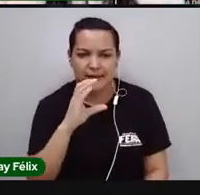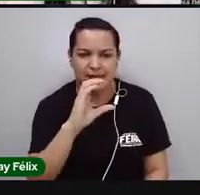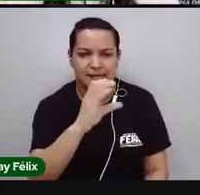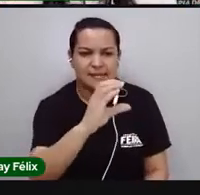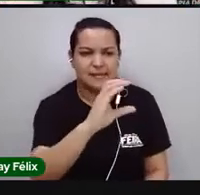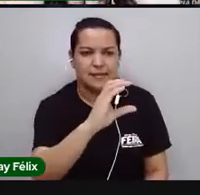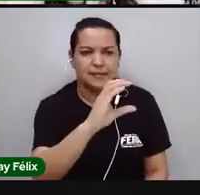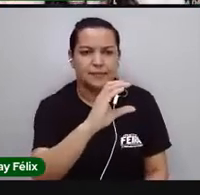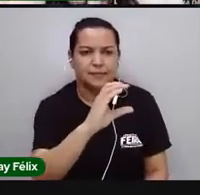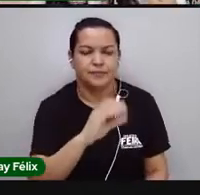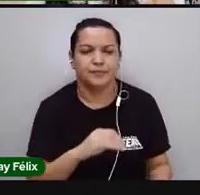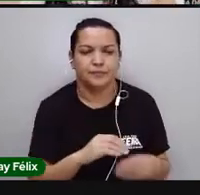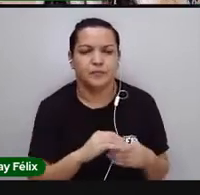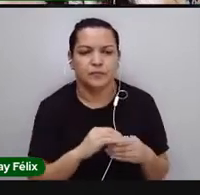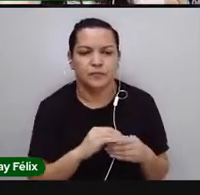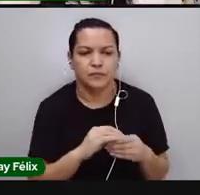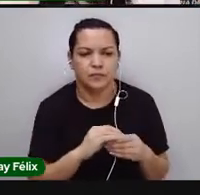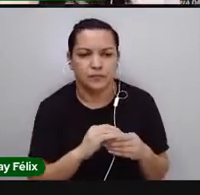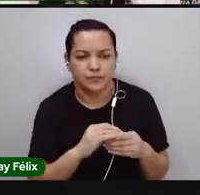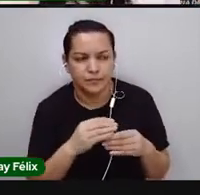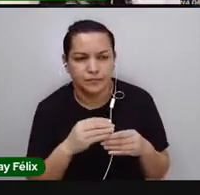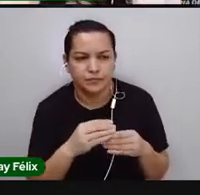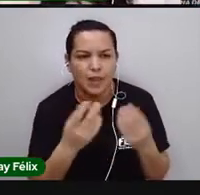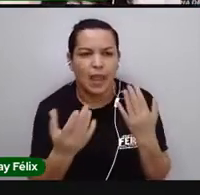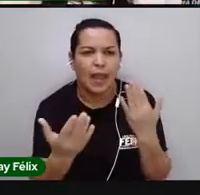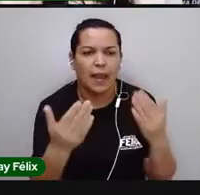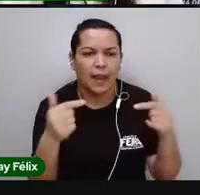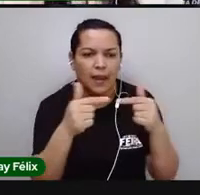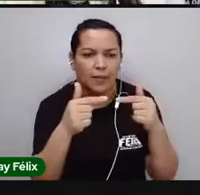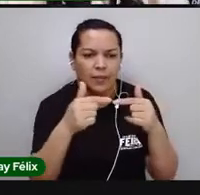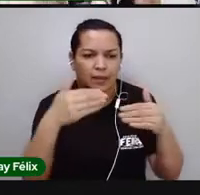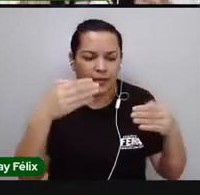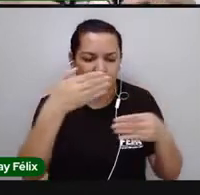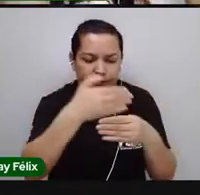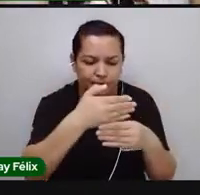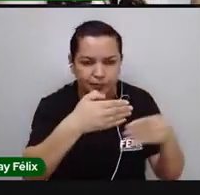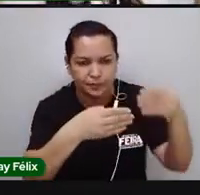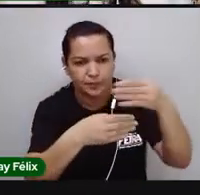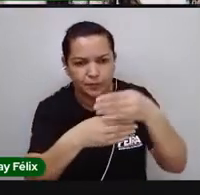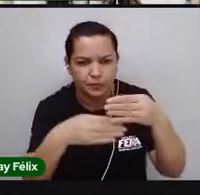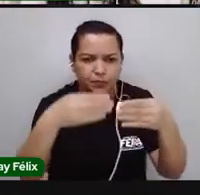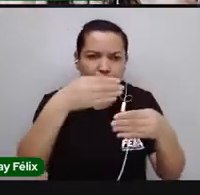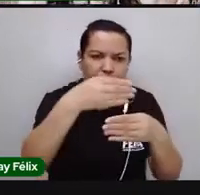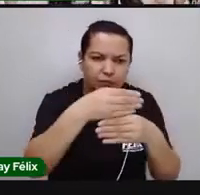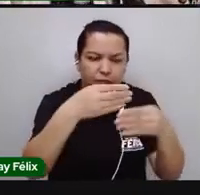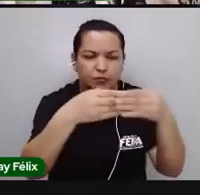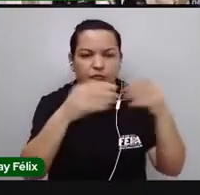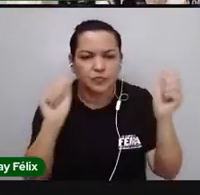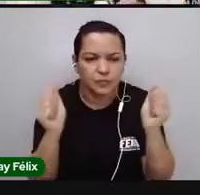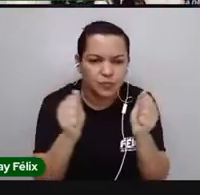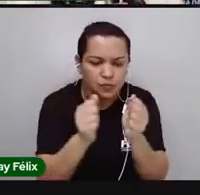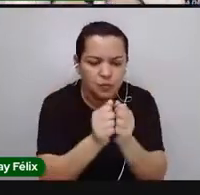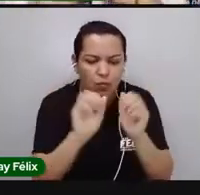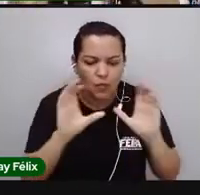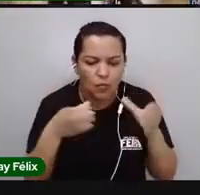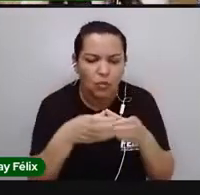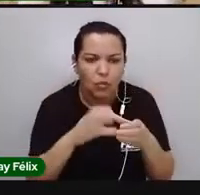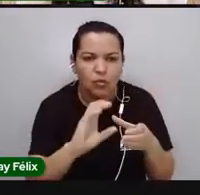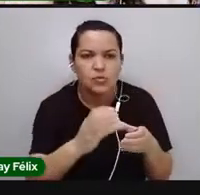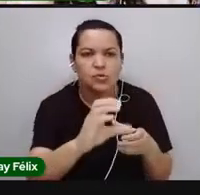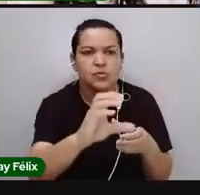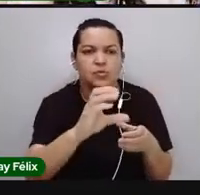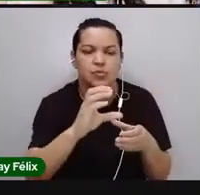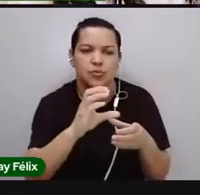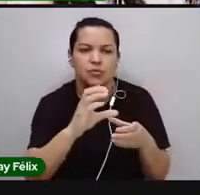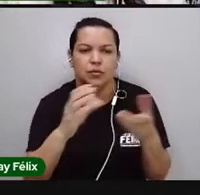ela é uma construção coletiva. Então, é um conjunto, tudo que é... Agora a gente está num